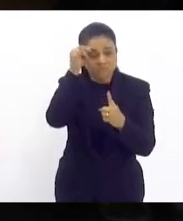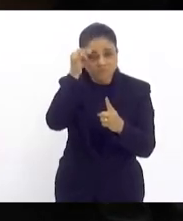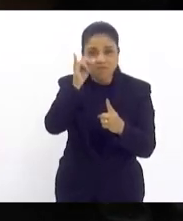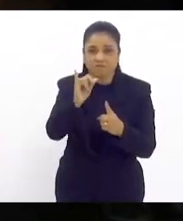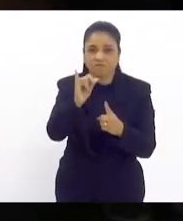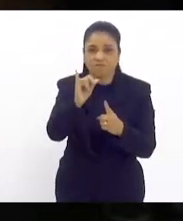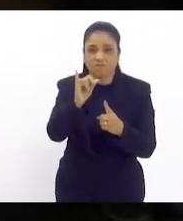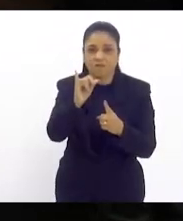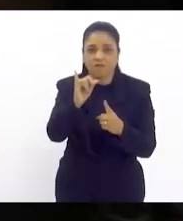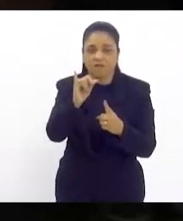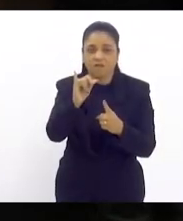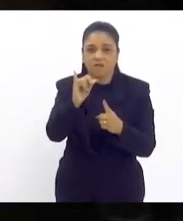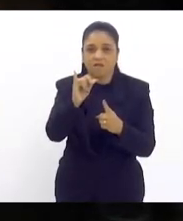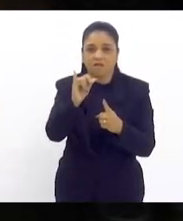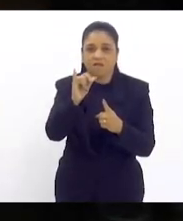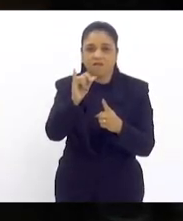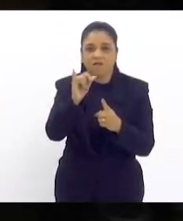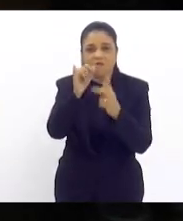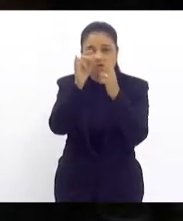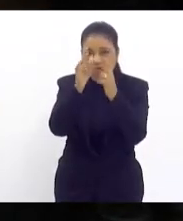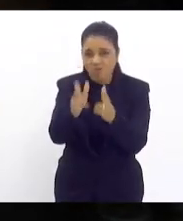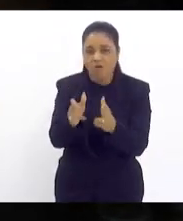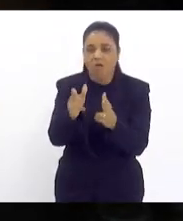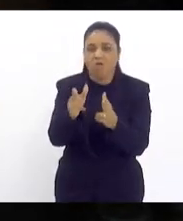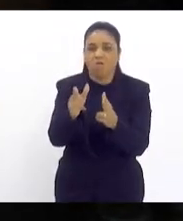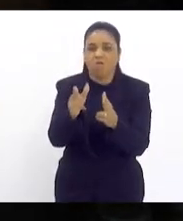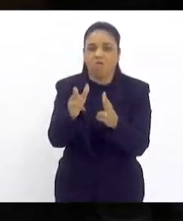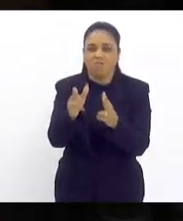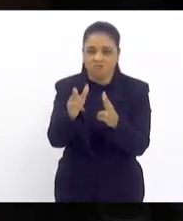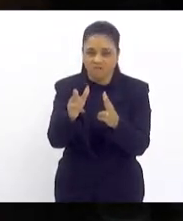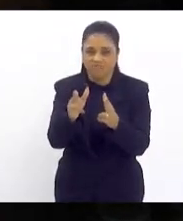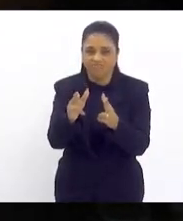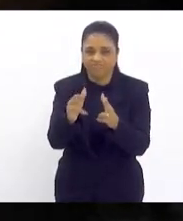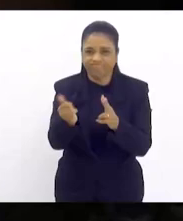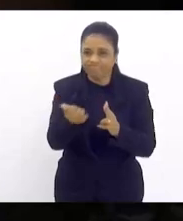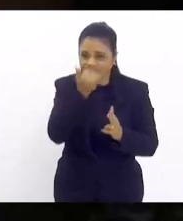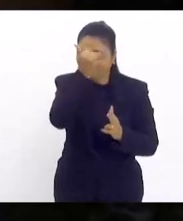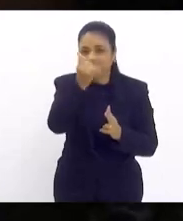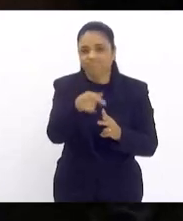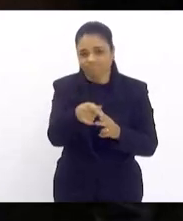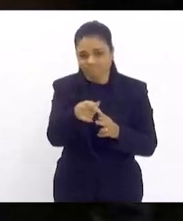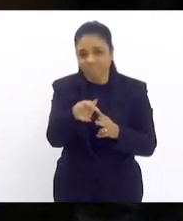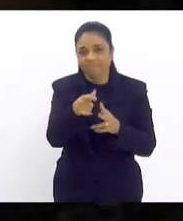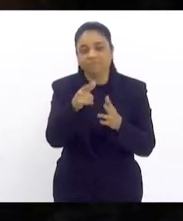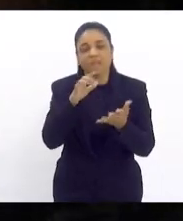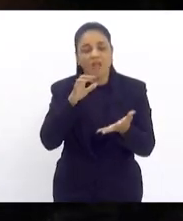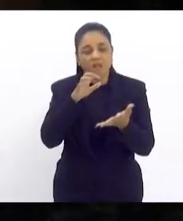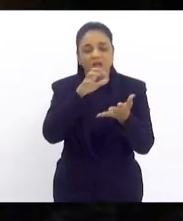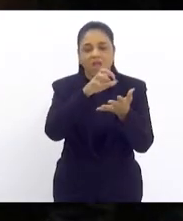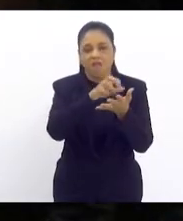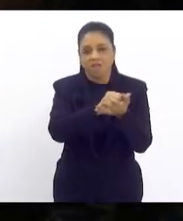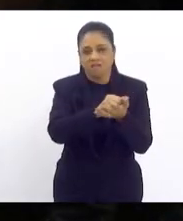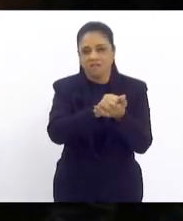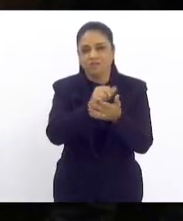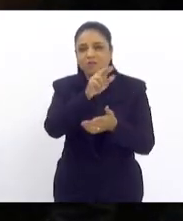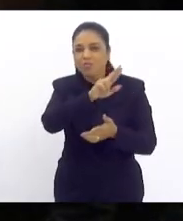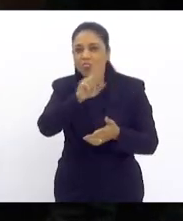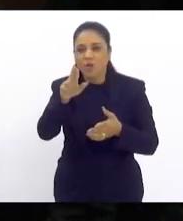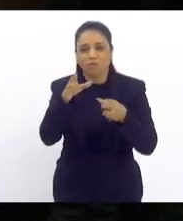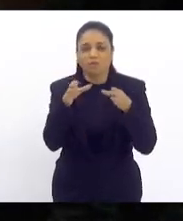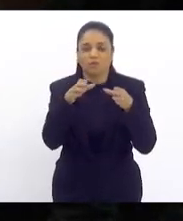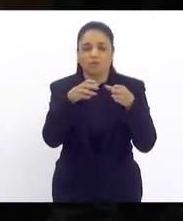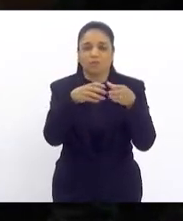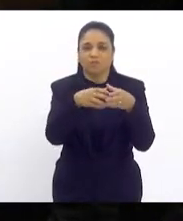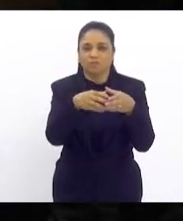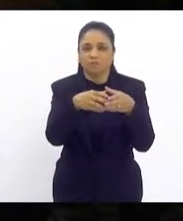de tais ocorrências, de tais acidentes. Está bom? Fica o registro aí em nome da Comissão de